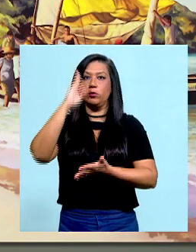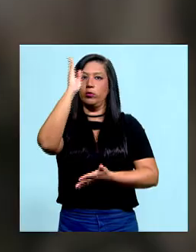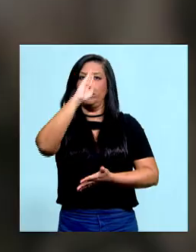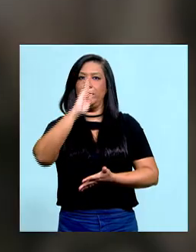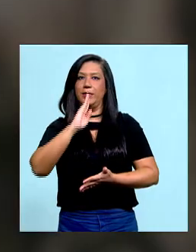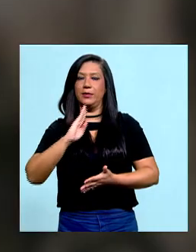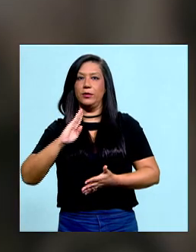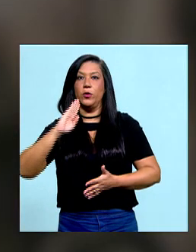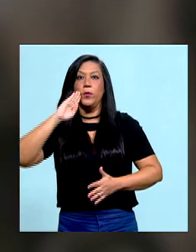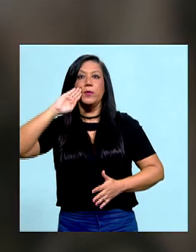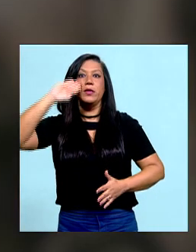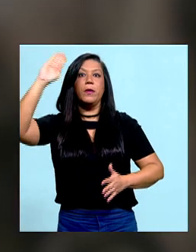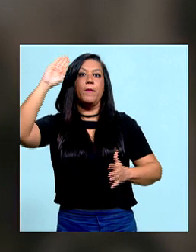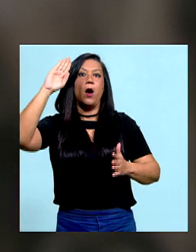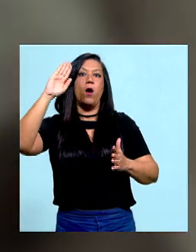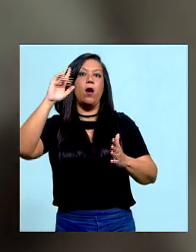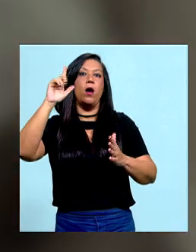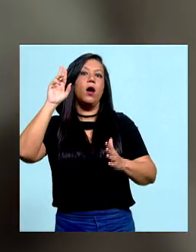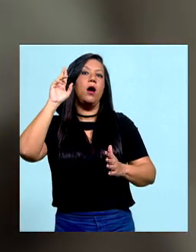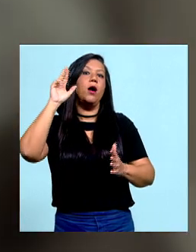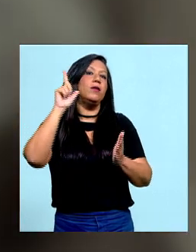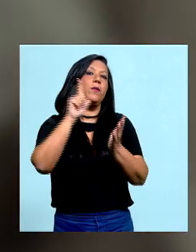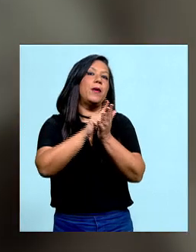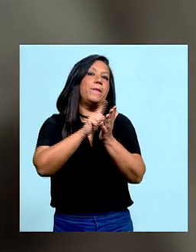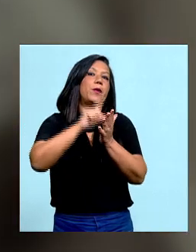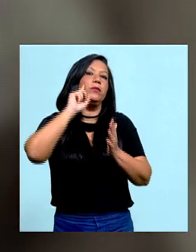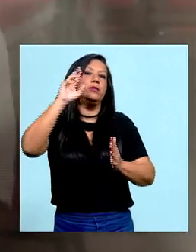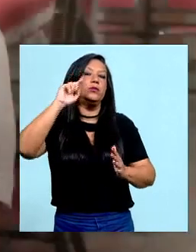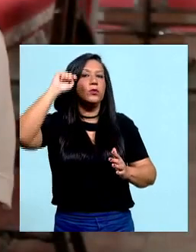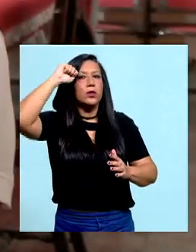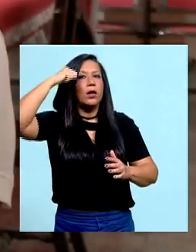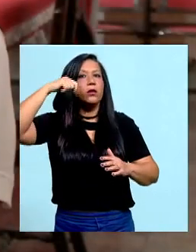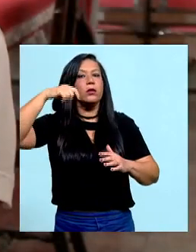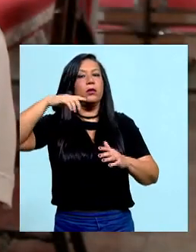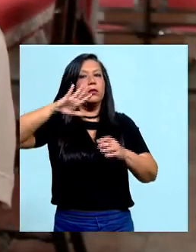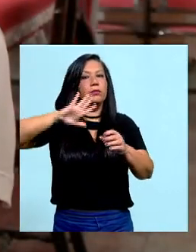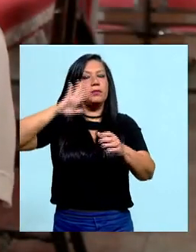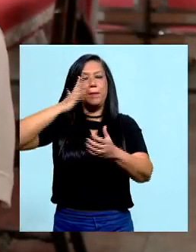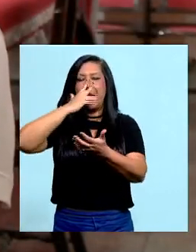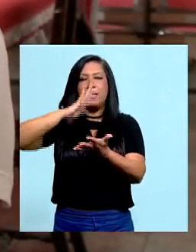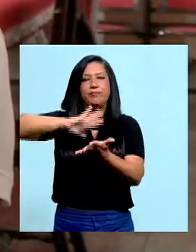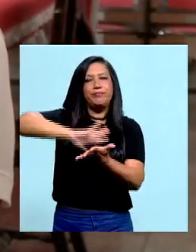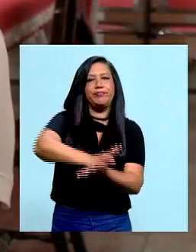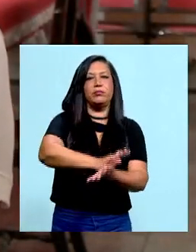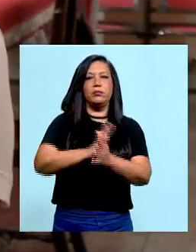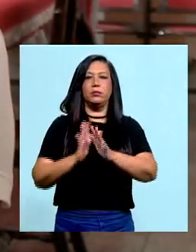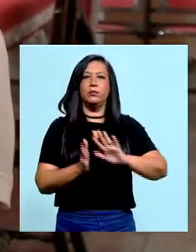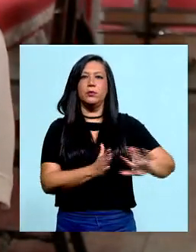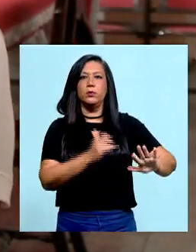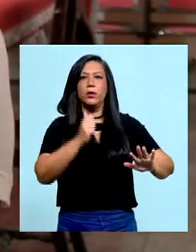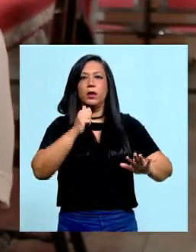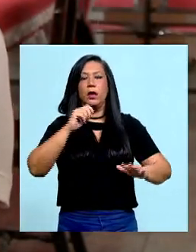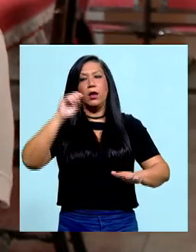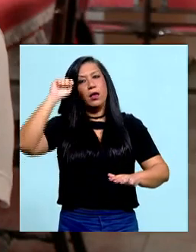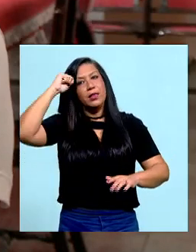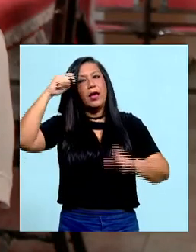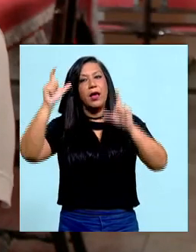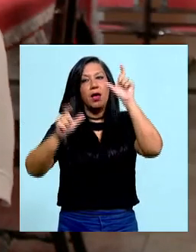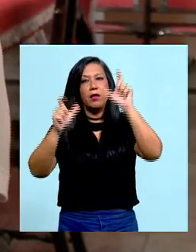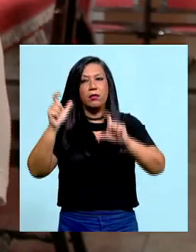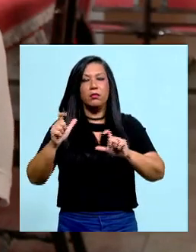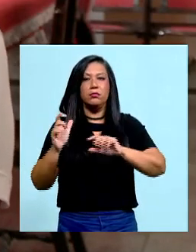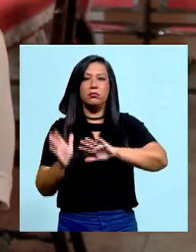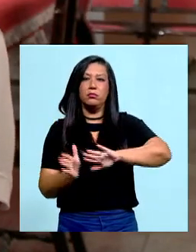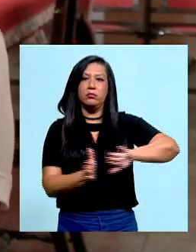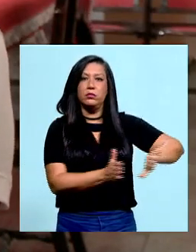protagonismo negro foi apagado. Os escravizados estavam inseridos, sem a participação deles, a abolição